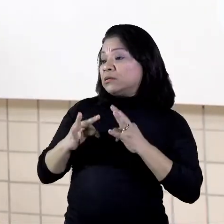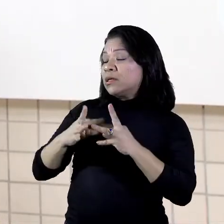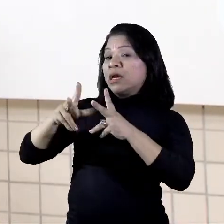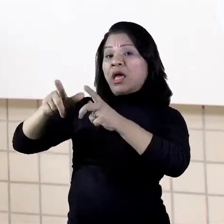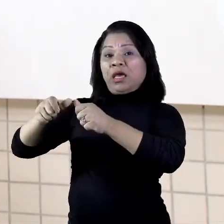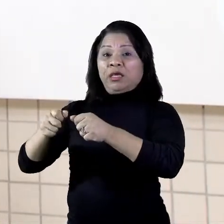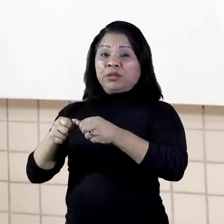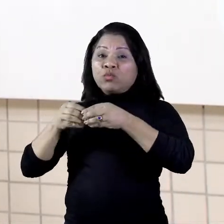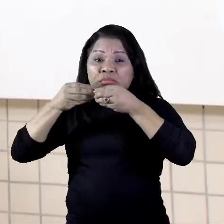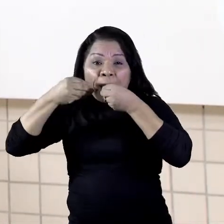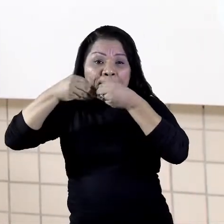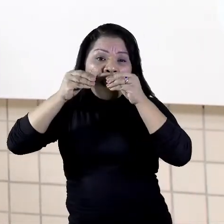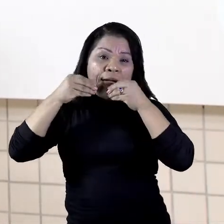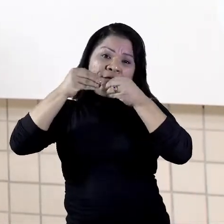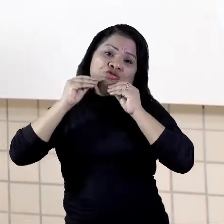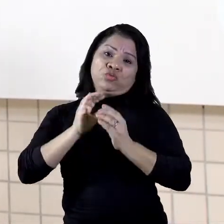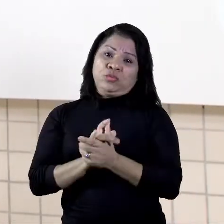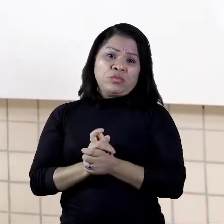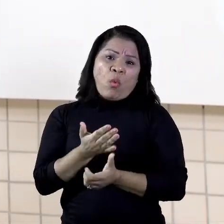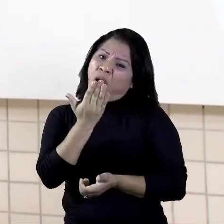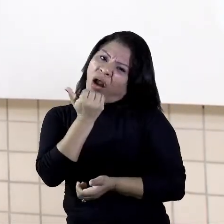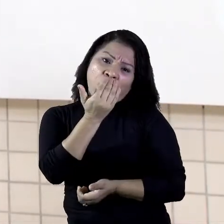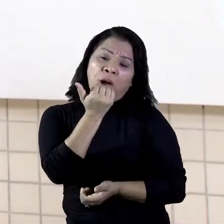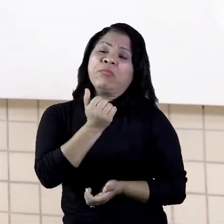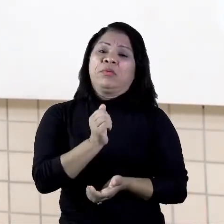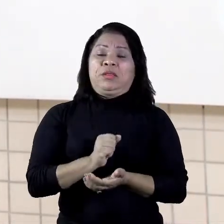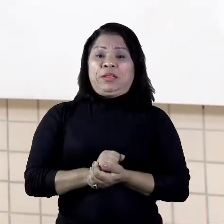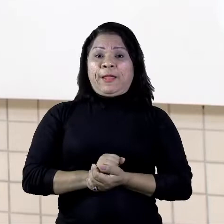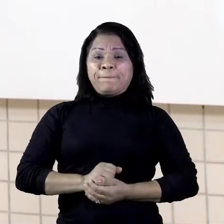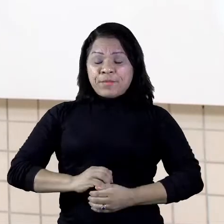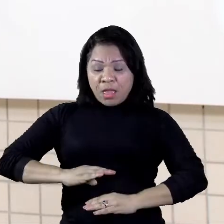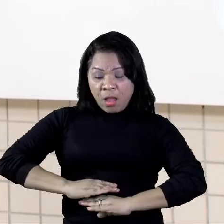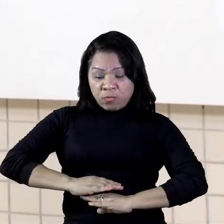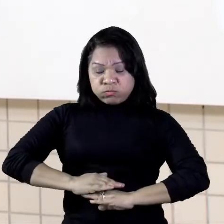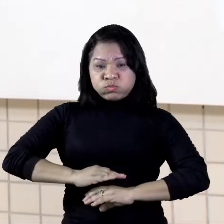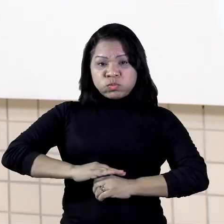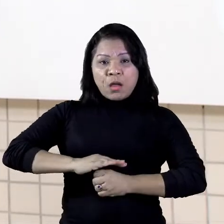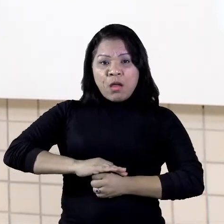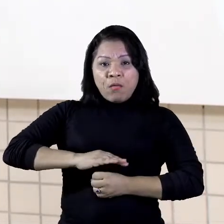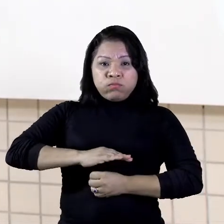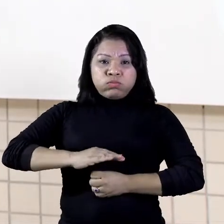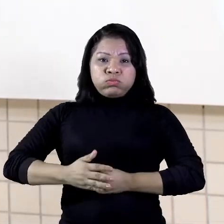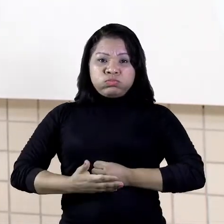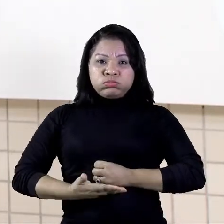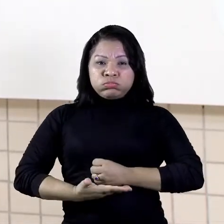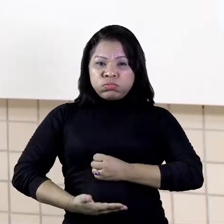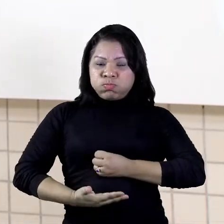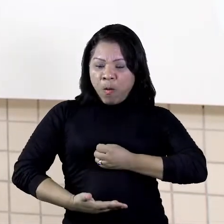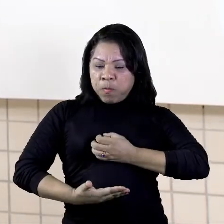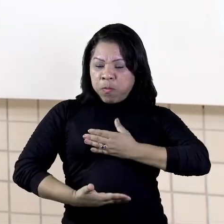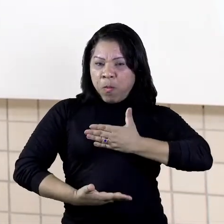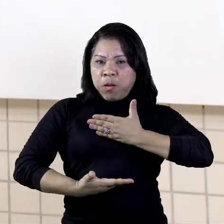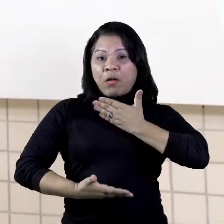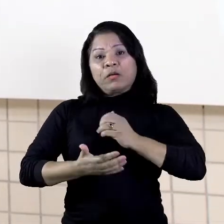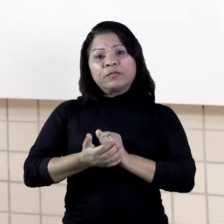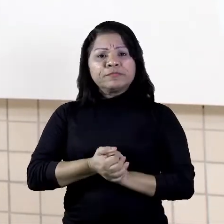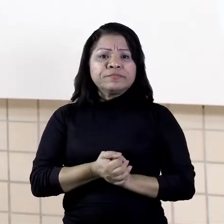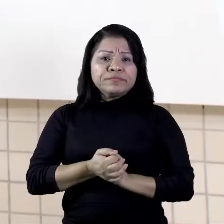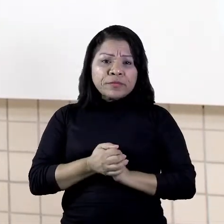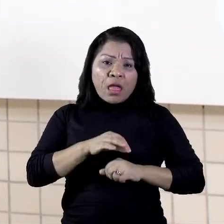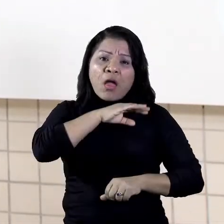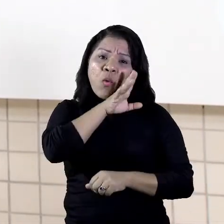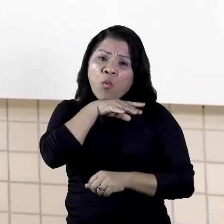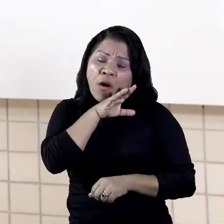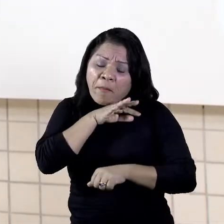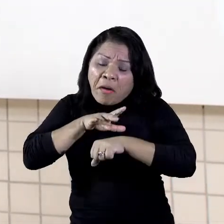comida. E aquilo ali vai enchendo o estômago dele e o animal vai ficando doente até morrer. Então,